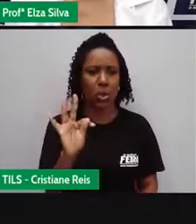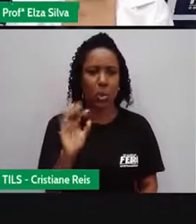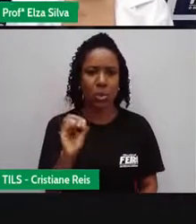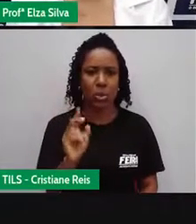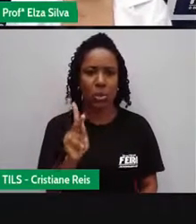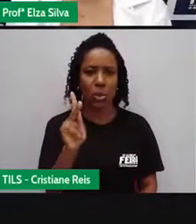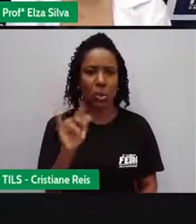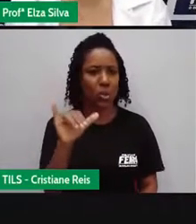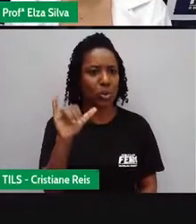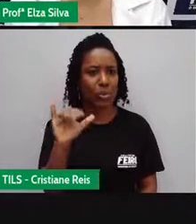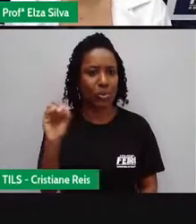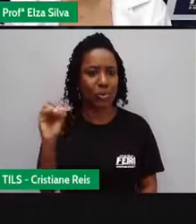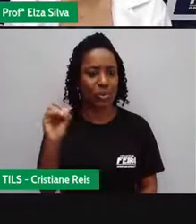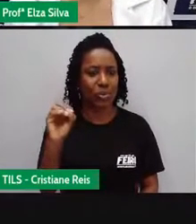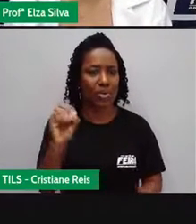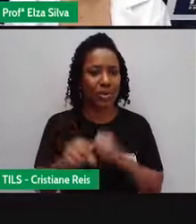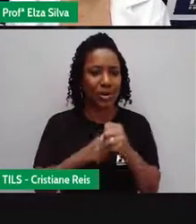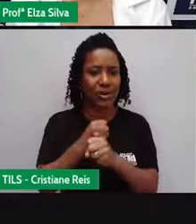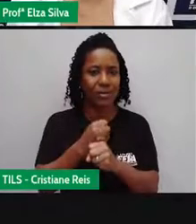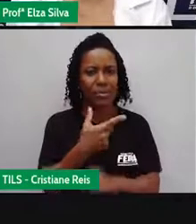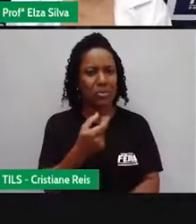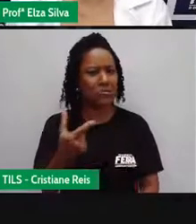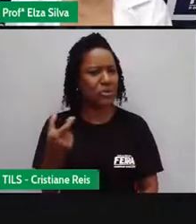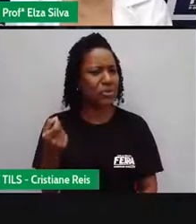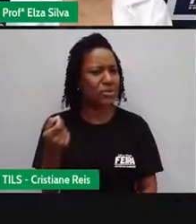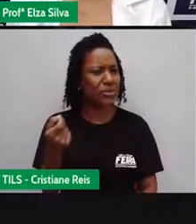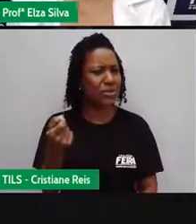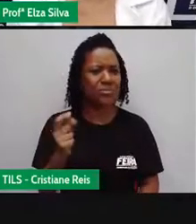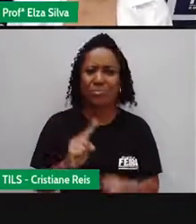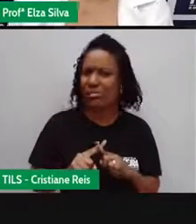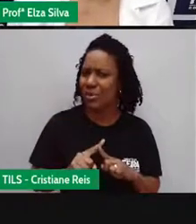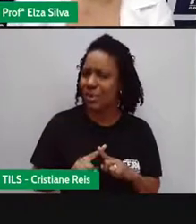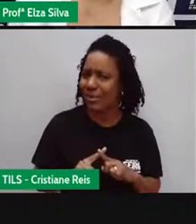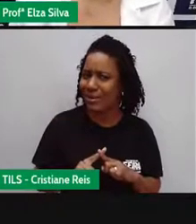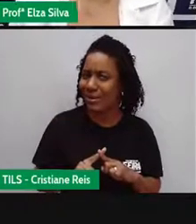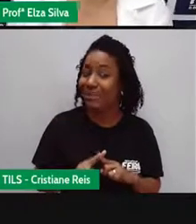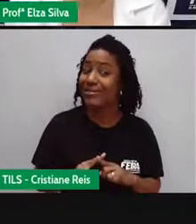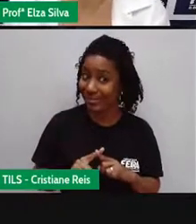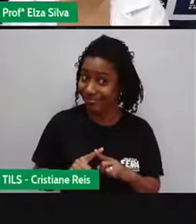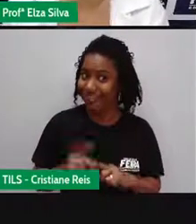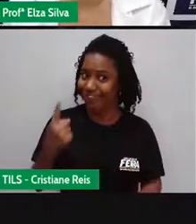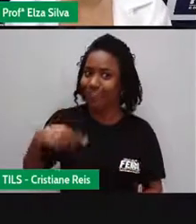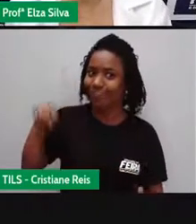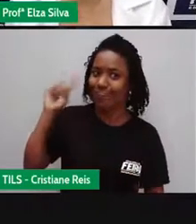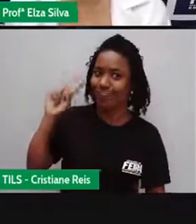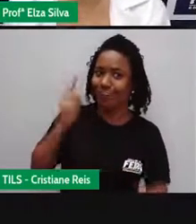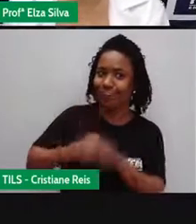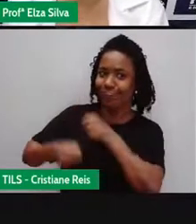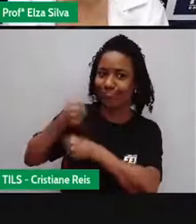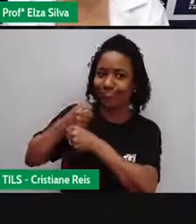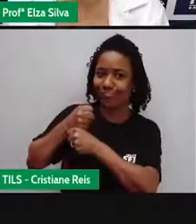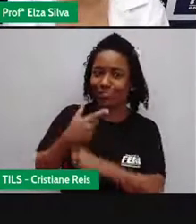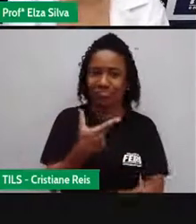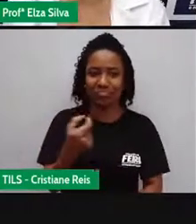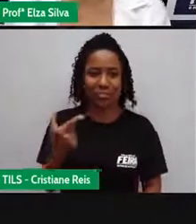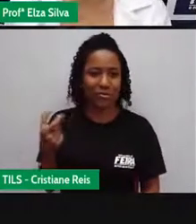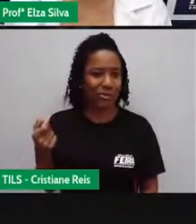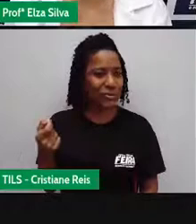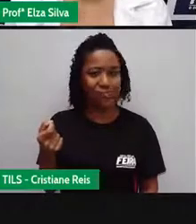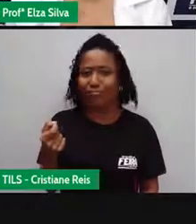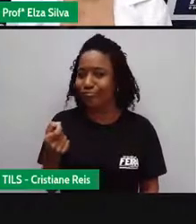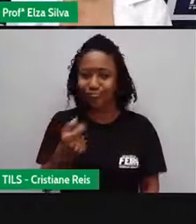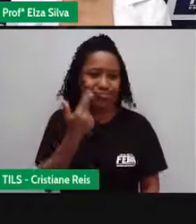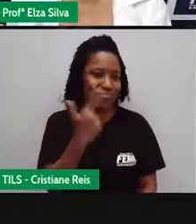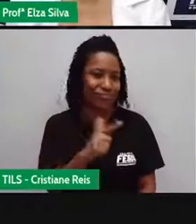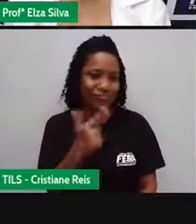2020. Por que 2020? Porque as Olimpíadas deveriam ter acontecido no ano passado. Porém,